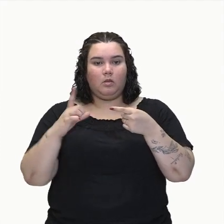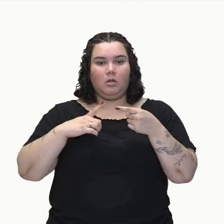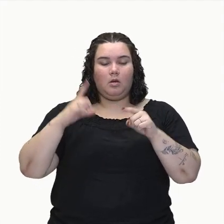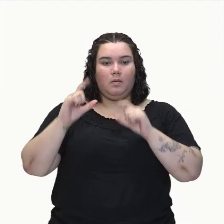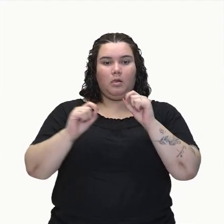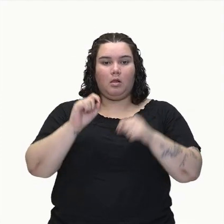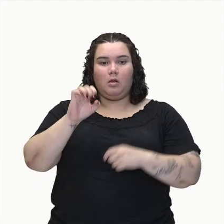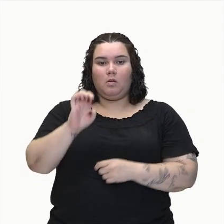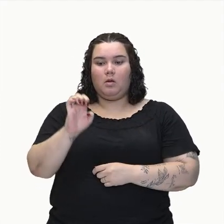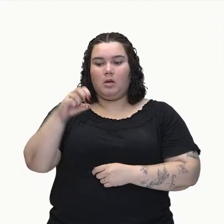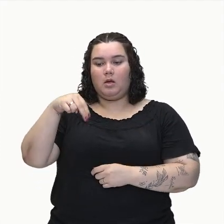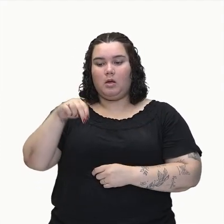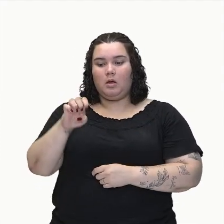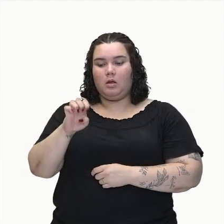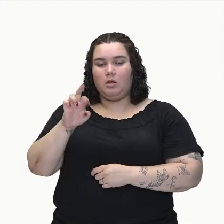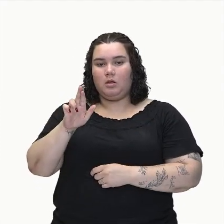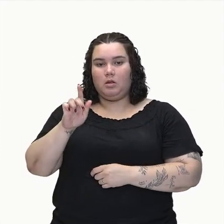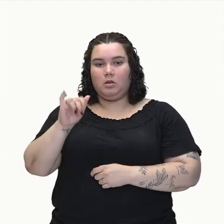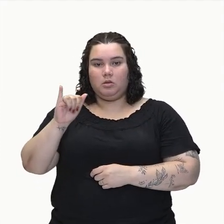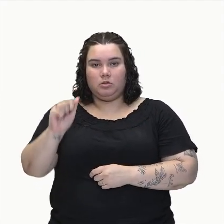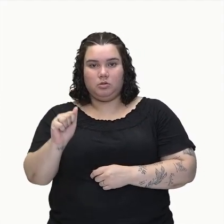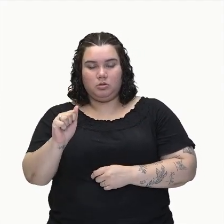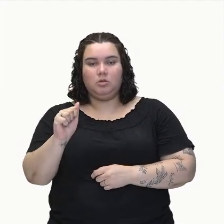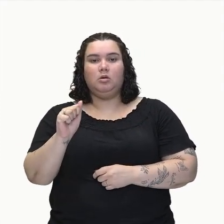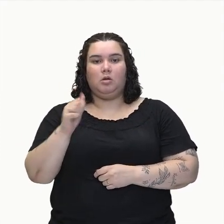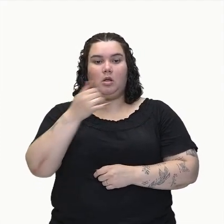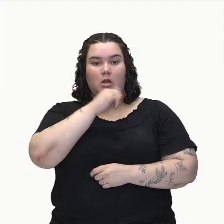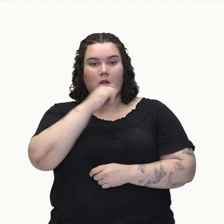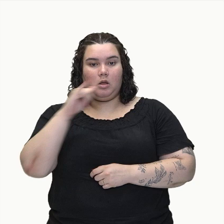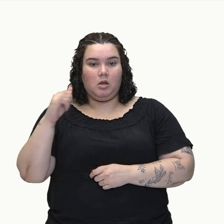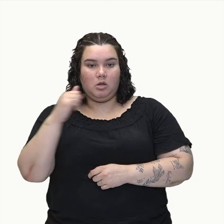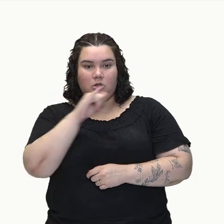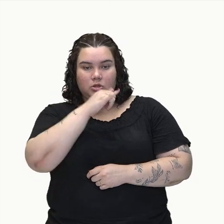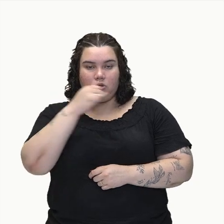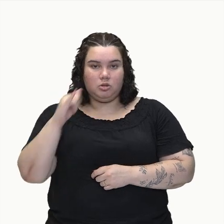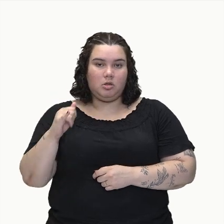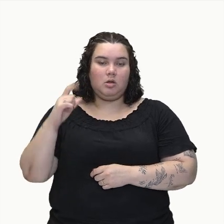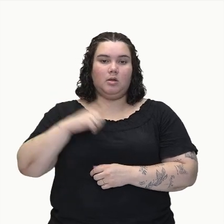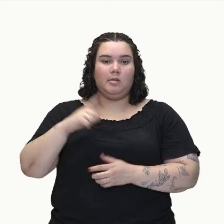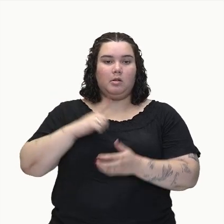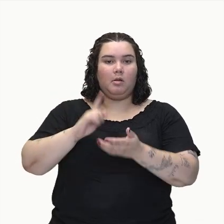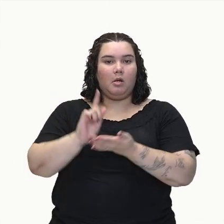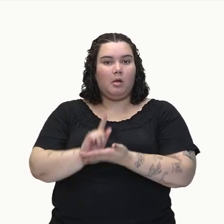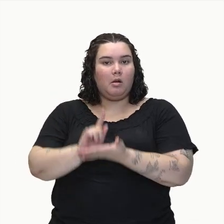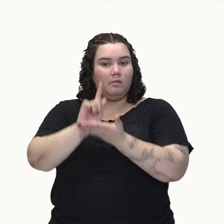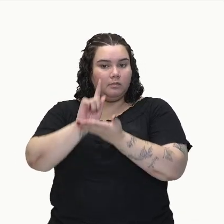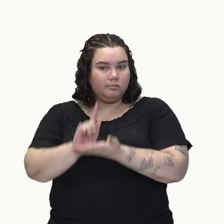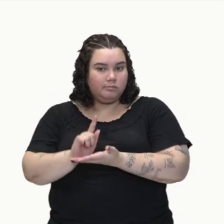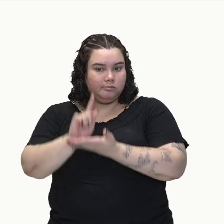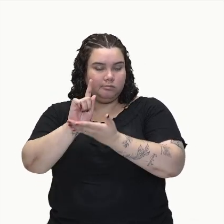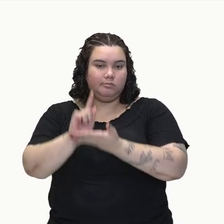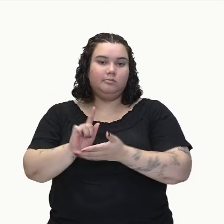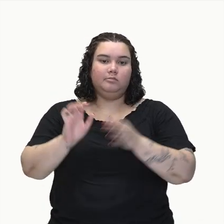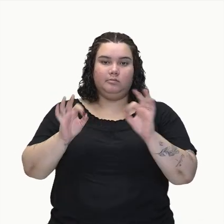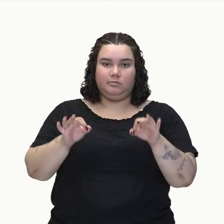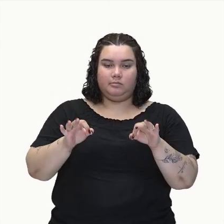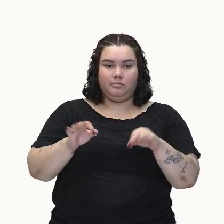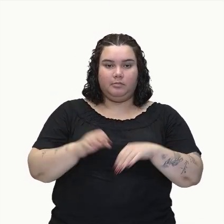potencial gravitacional, pessoal. E aí vocês vão lembrar que a energia potencial